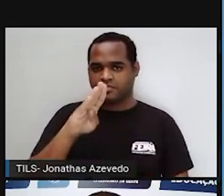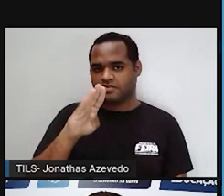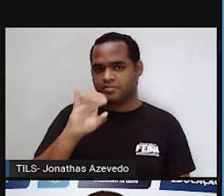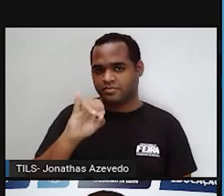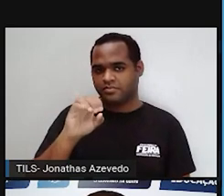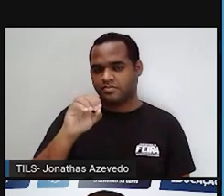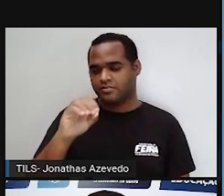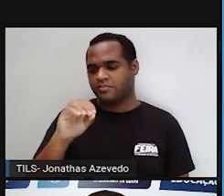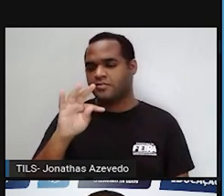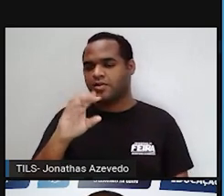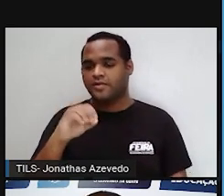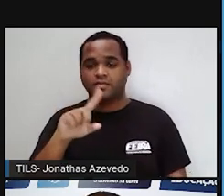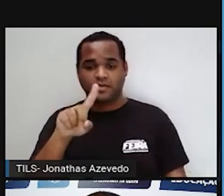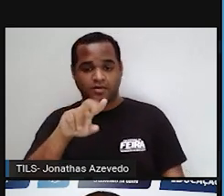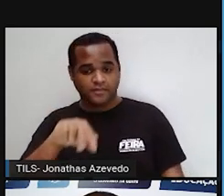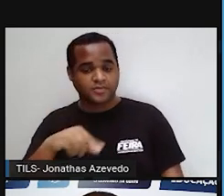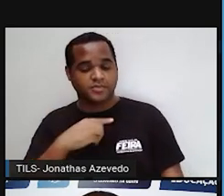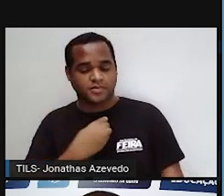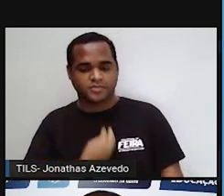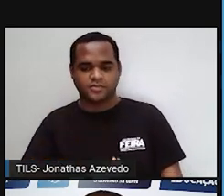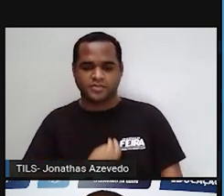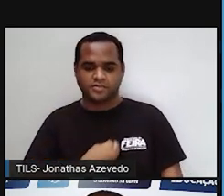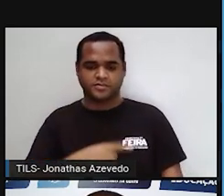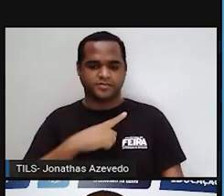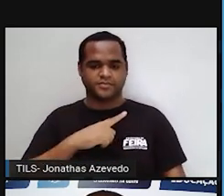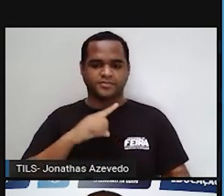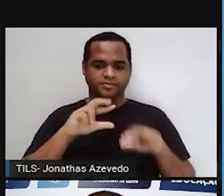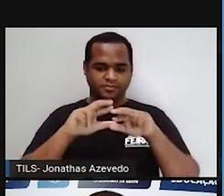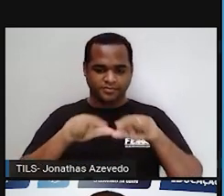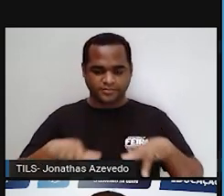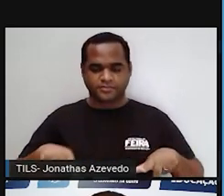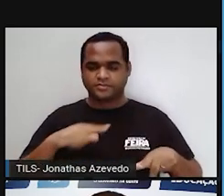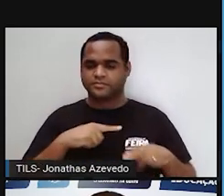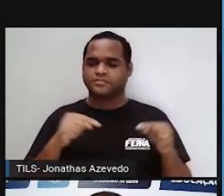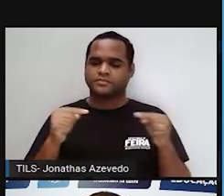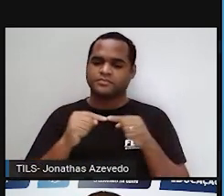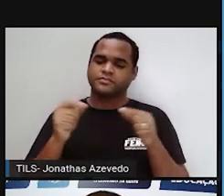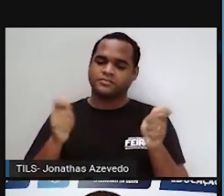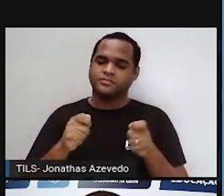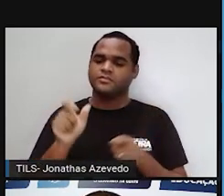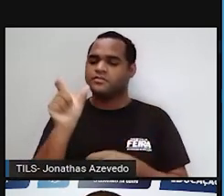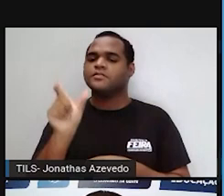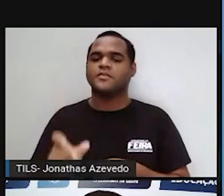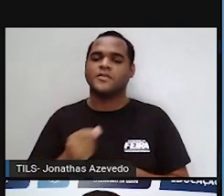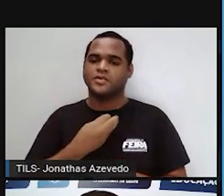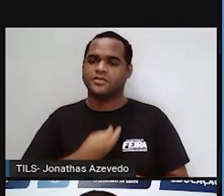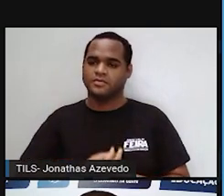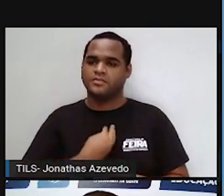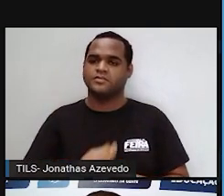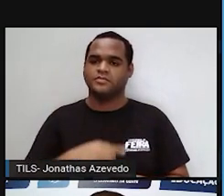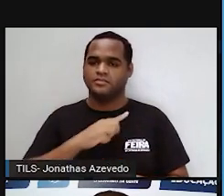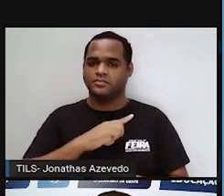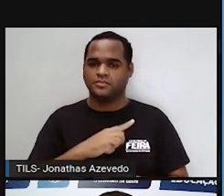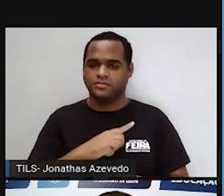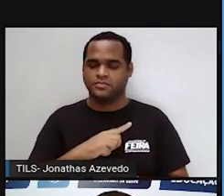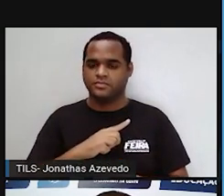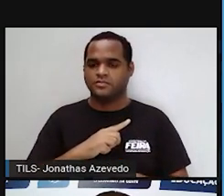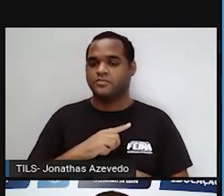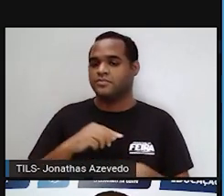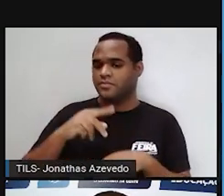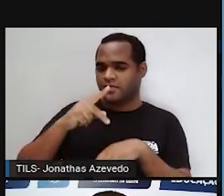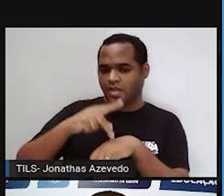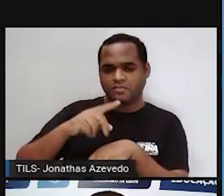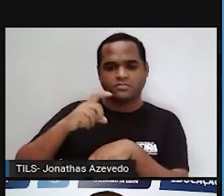abióticos, que é o ambiente em si, o que é que ele tem que não é ser vivo, mas faz parte dele. O solo, as rochas,